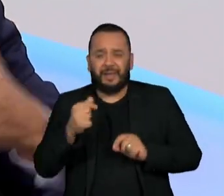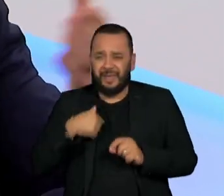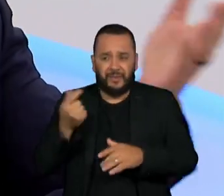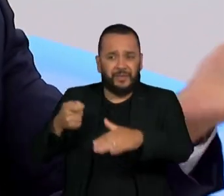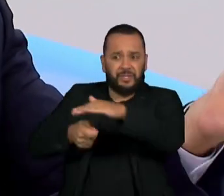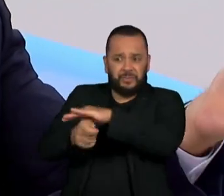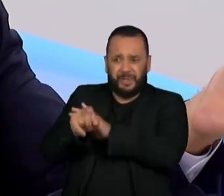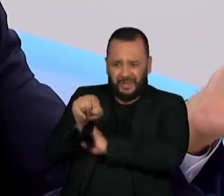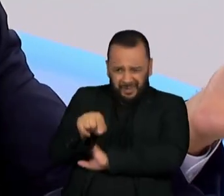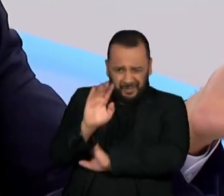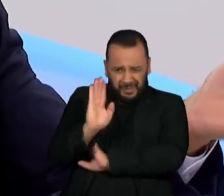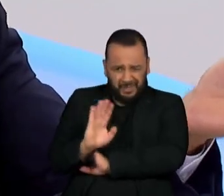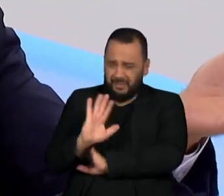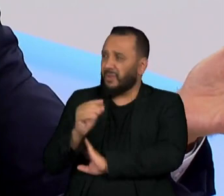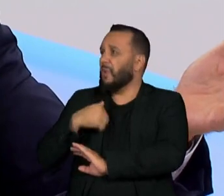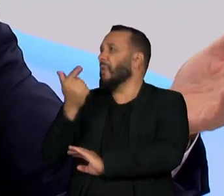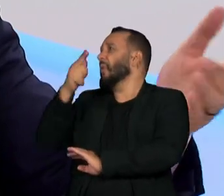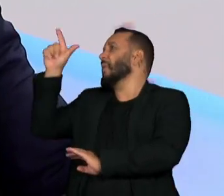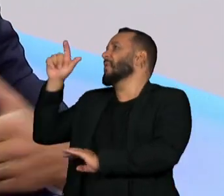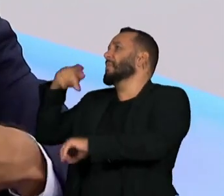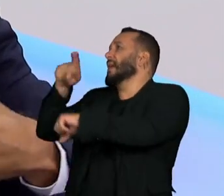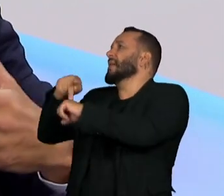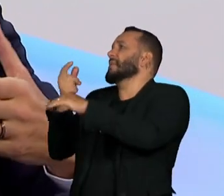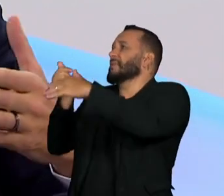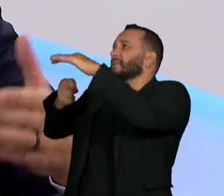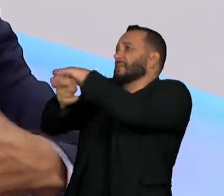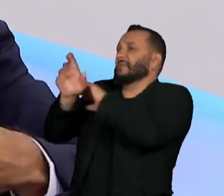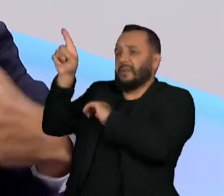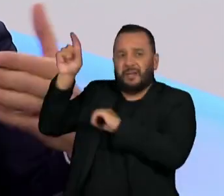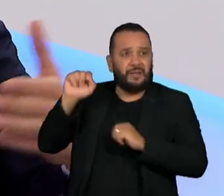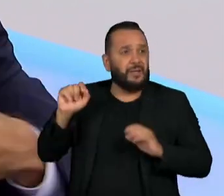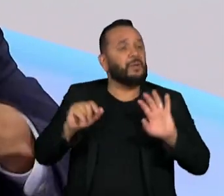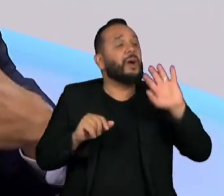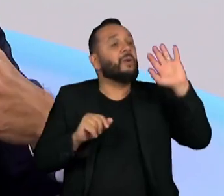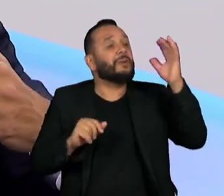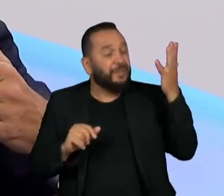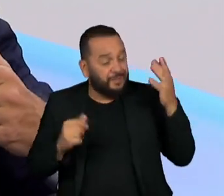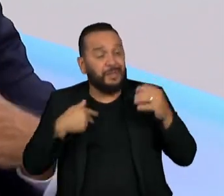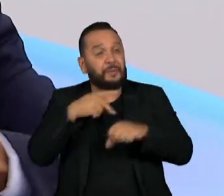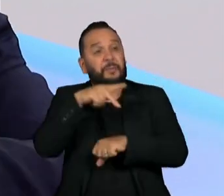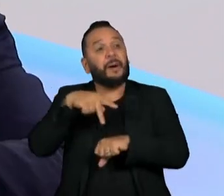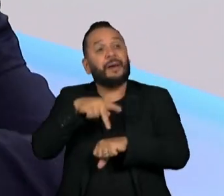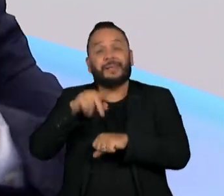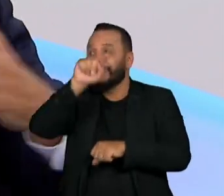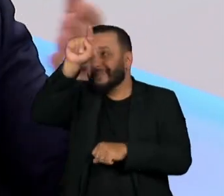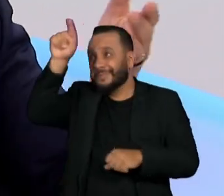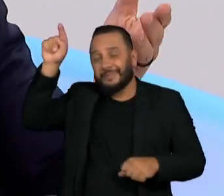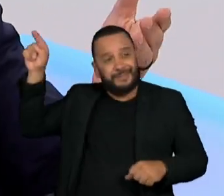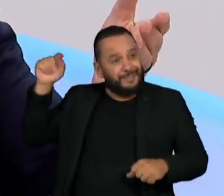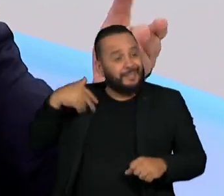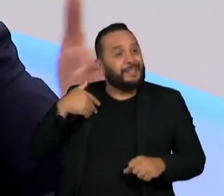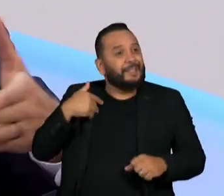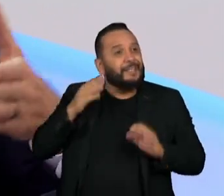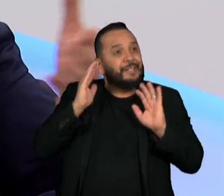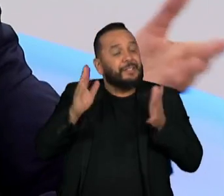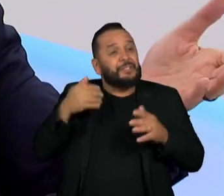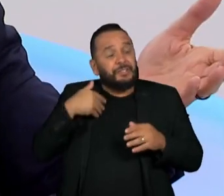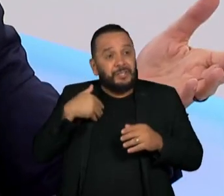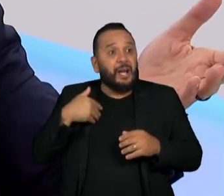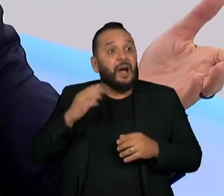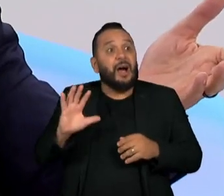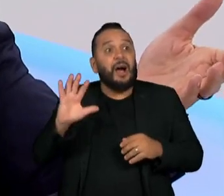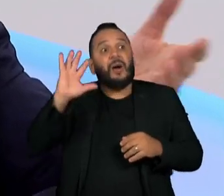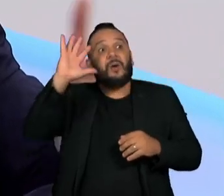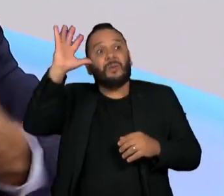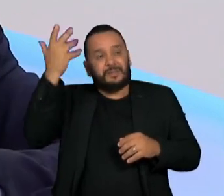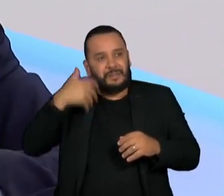investimento aqui, vou procurar um outro veículo de investimento. O que aconteceu em países que tentou fazer isso é que você acaba tendo um vaso comunicante muito rápido